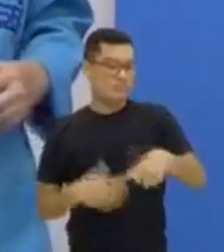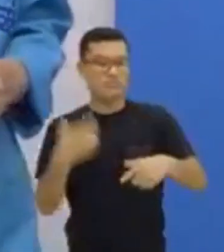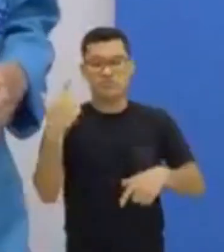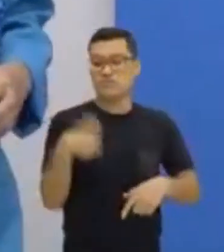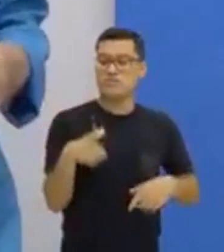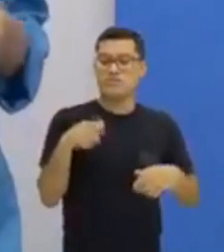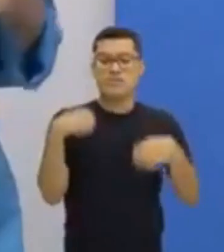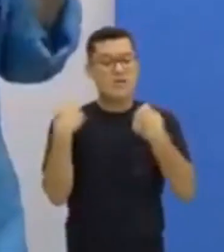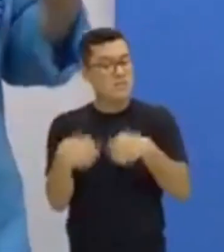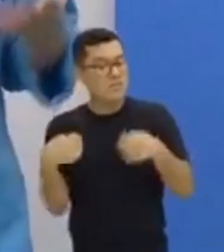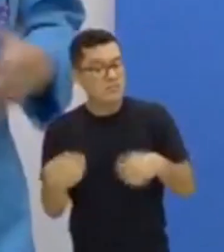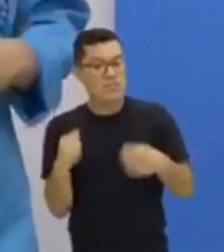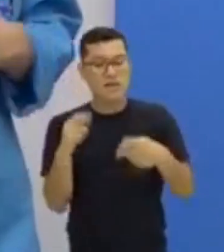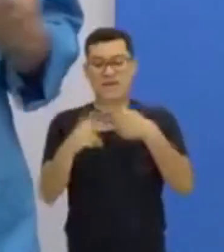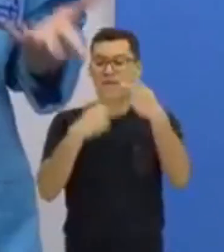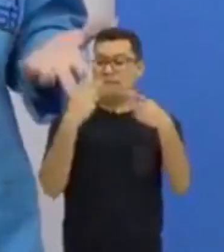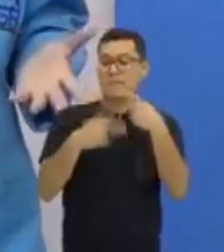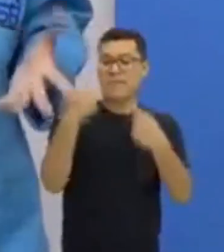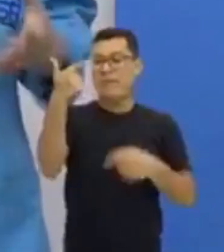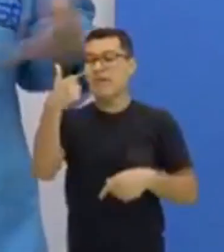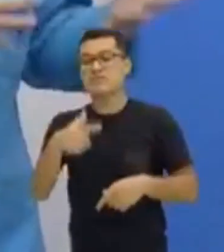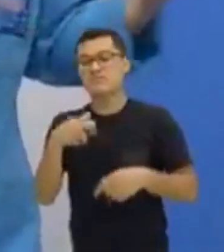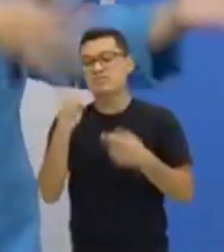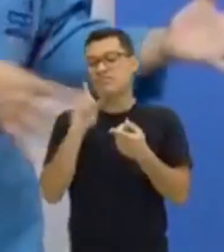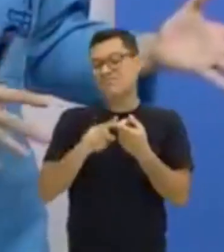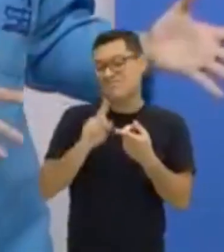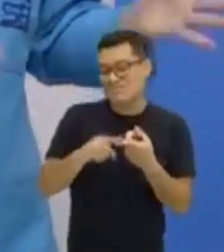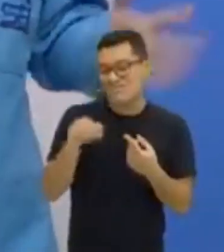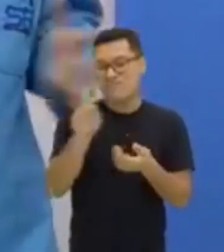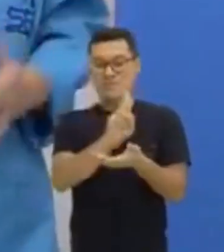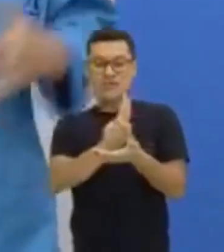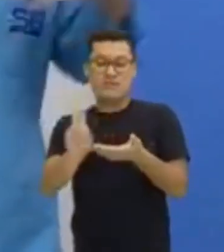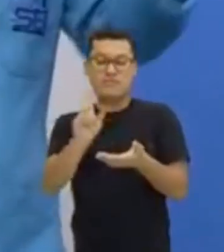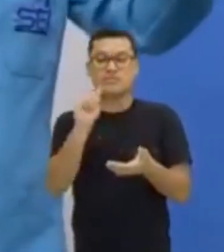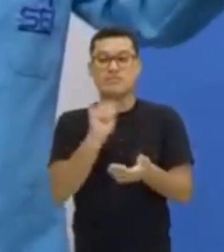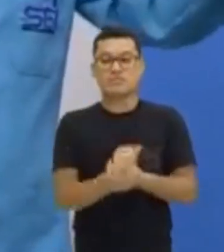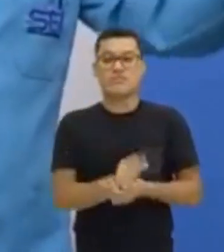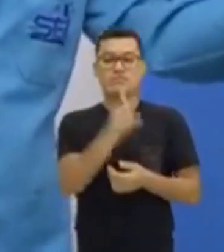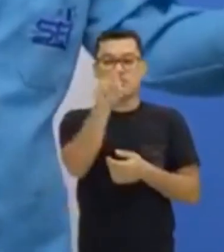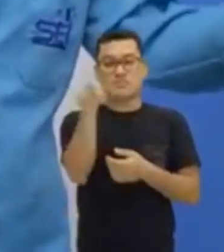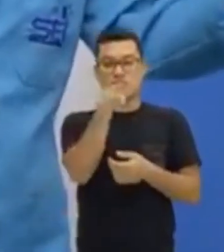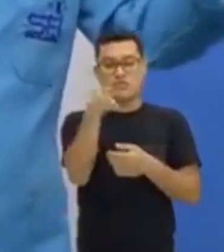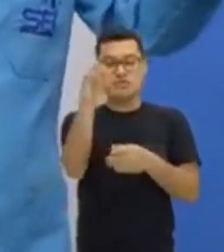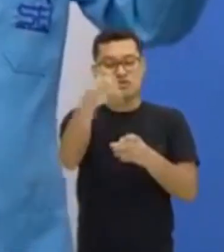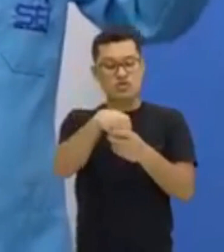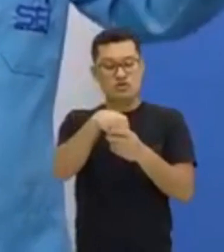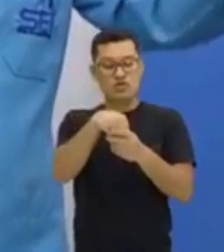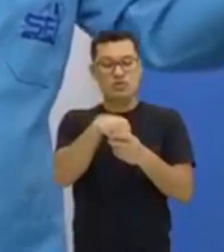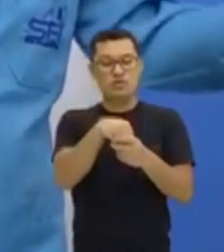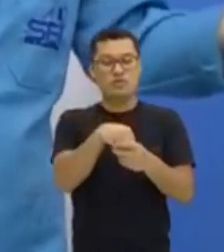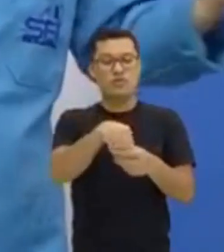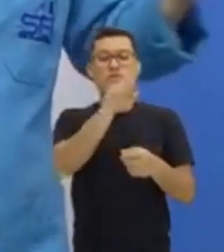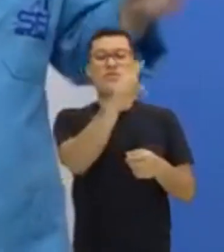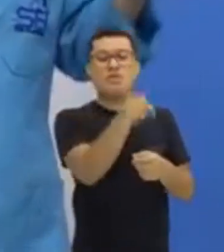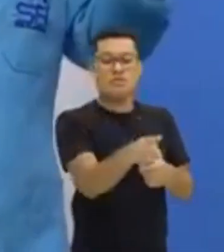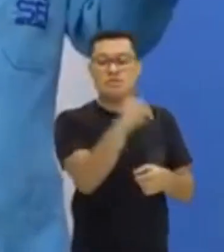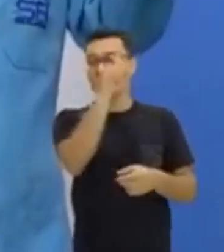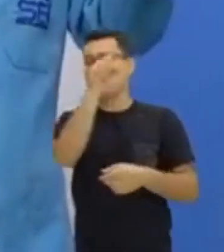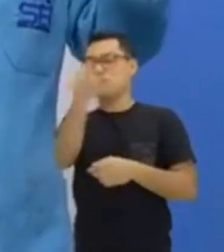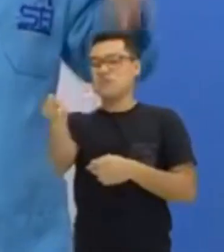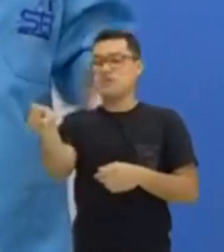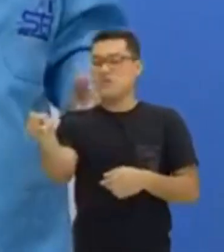vai precisar falar de novo o mesmo nome. E aí, você coloca esse, aquele,